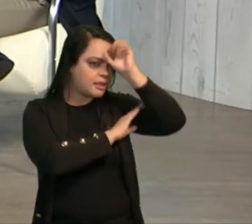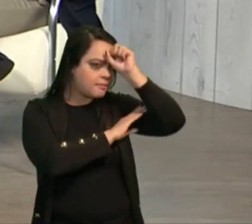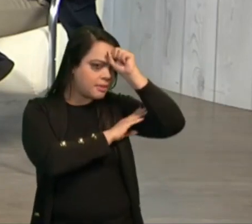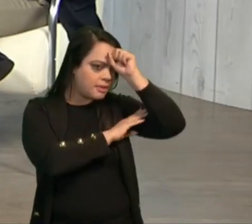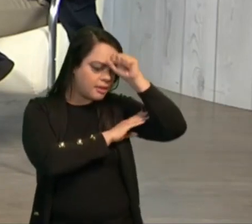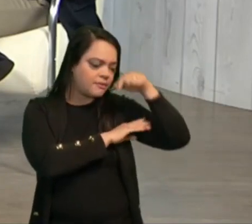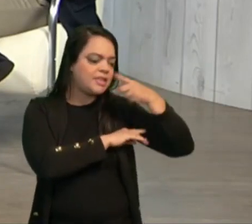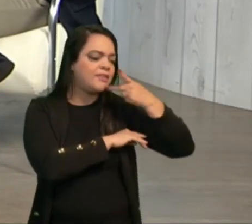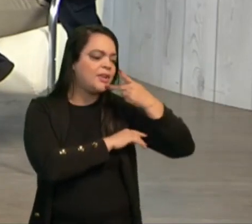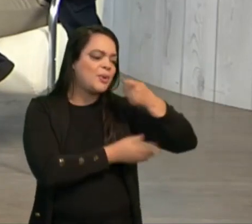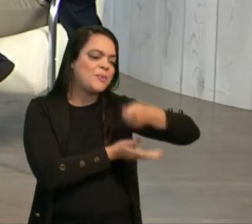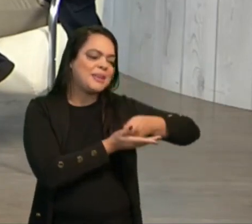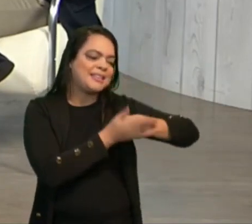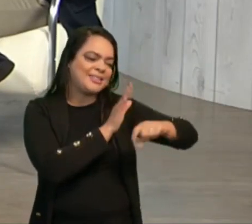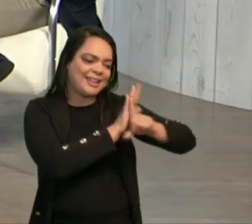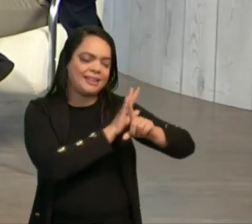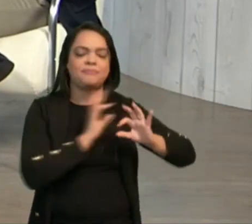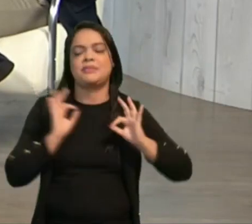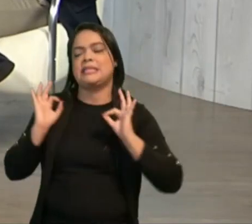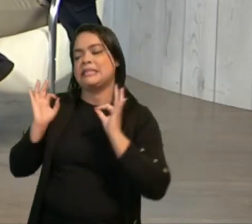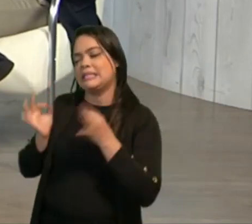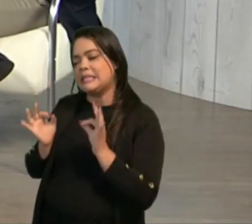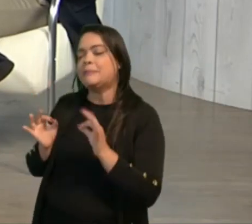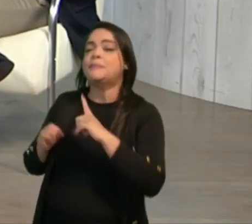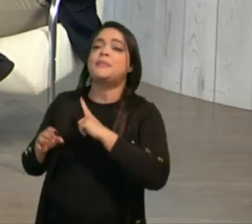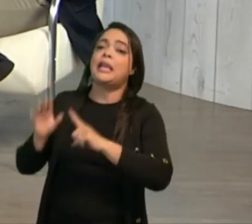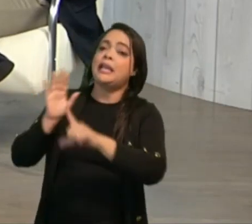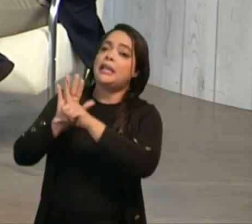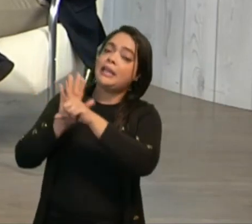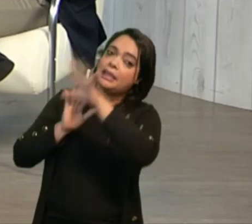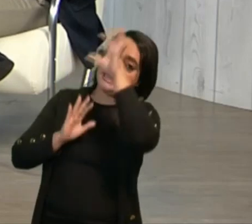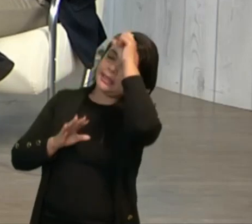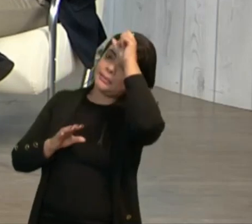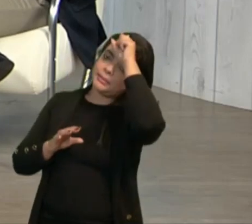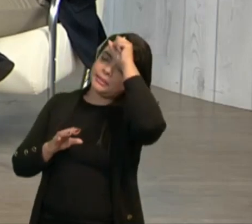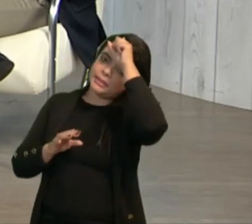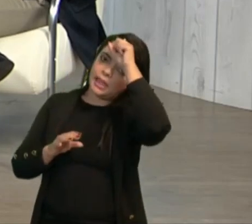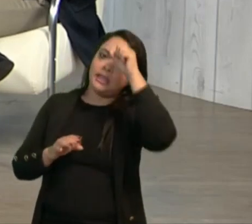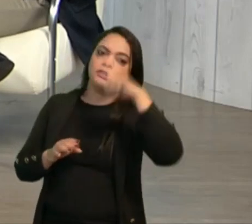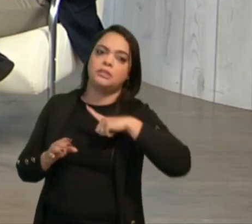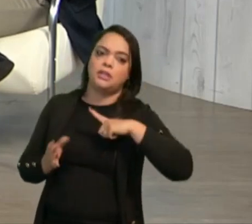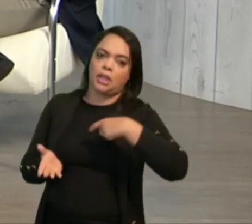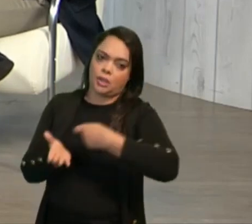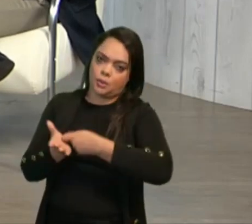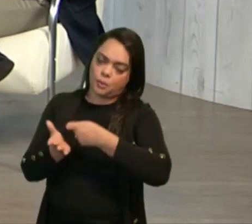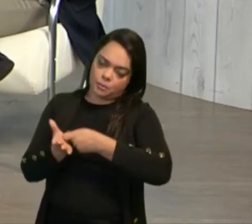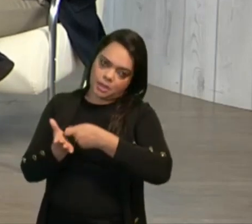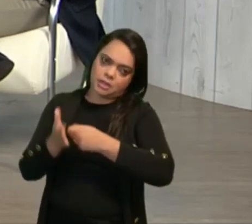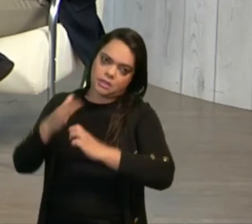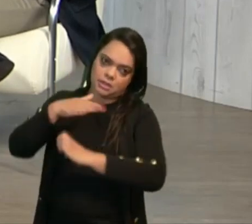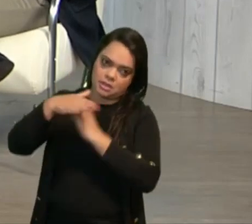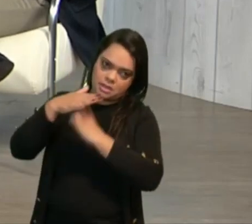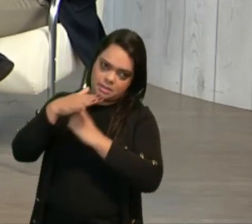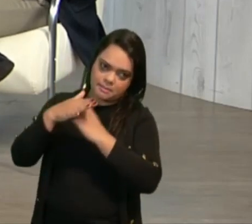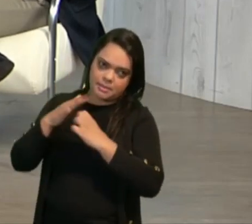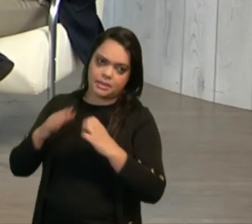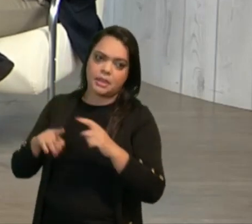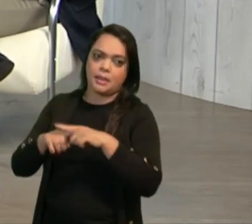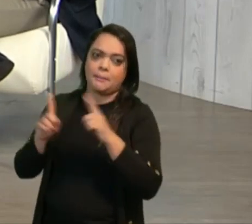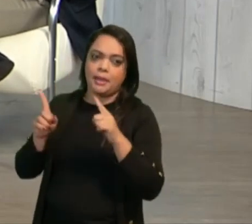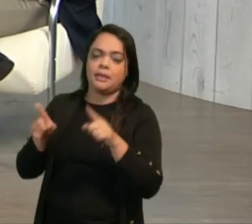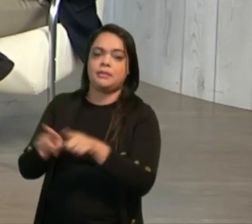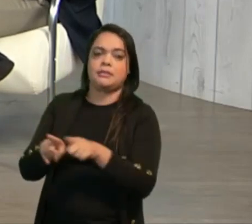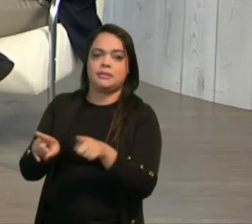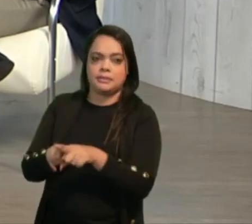obrigação legal, né? Sim, existe a lei da aprendizagem prevendo essa obrigação, impondo ao empregador essa obrigação. Mas